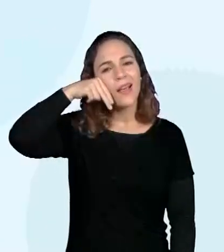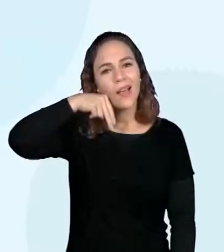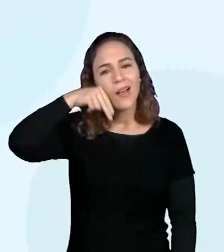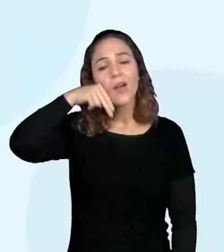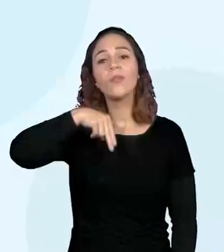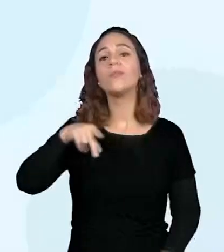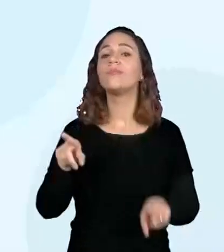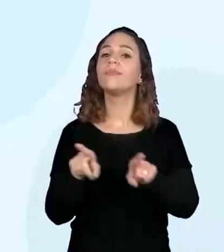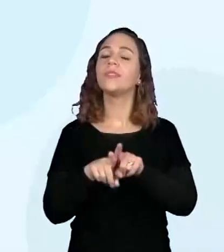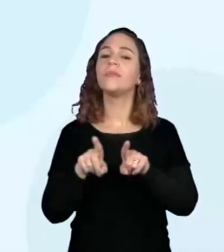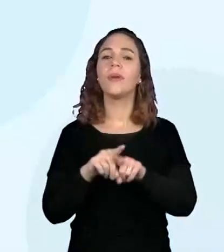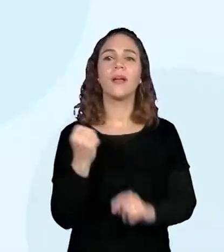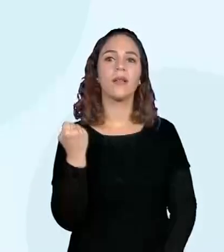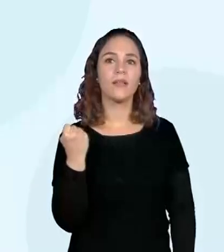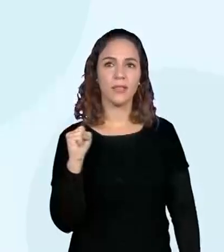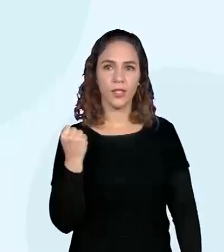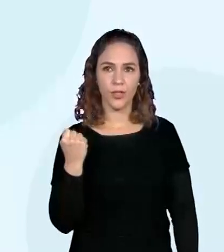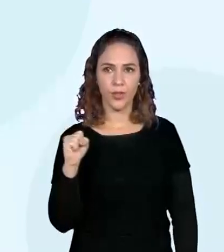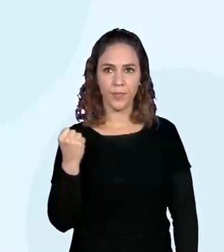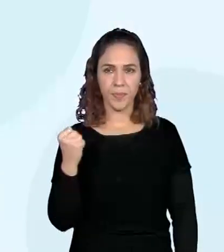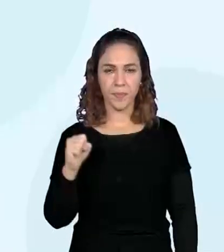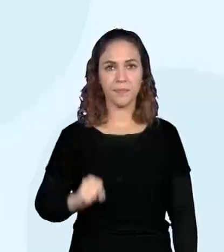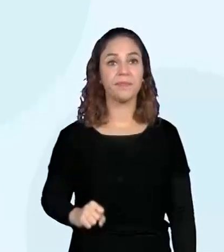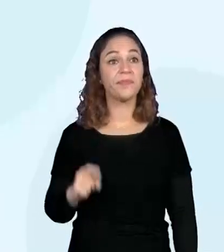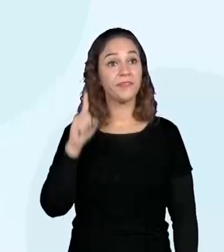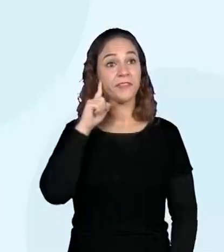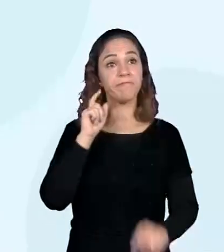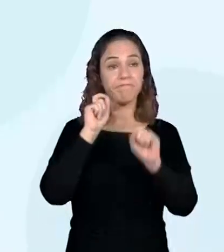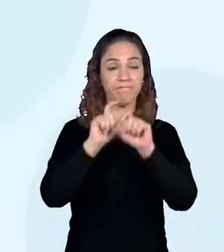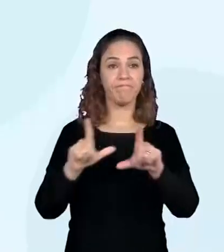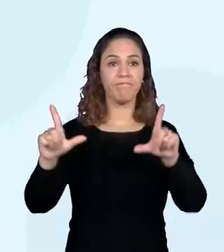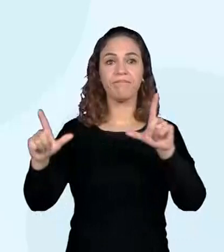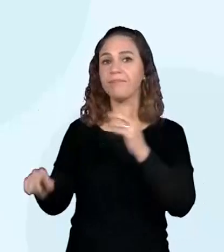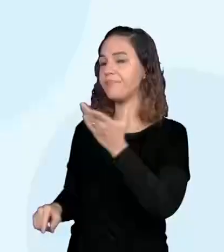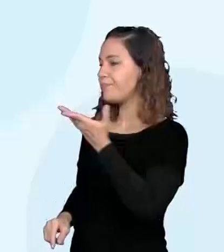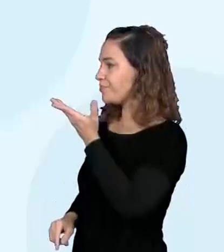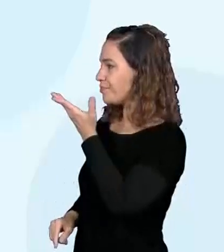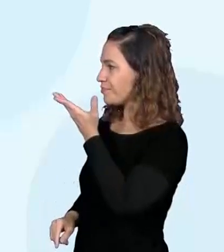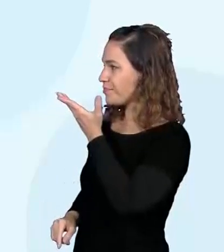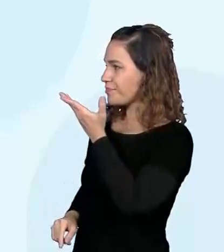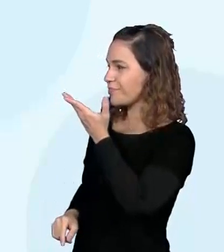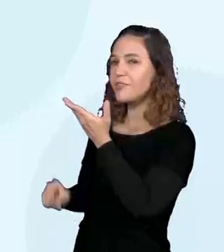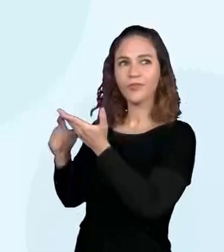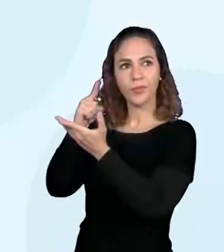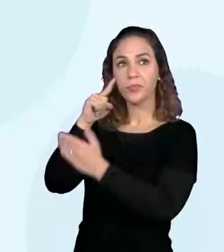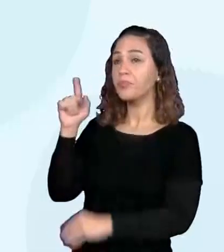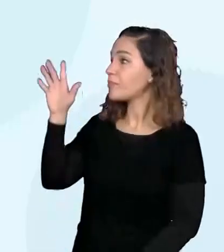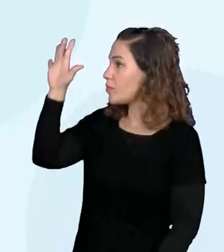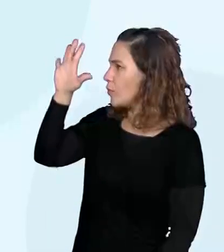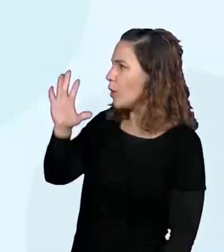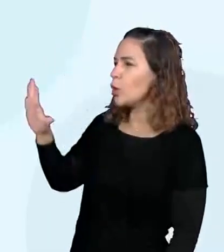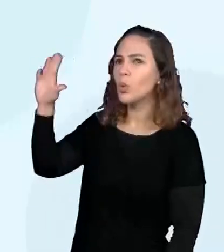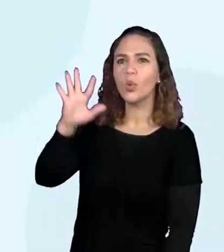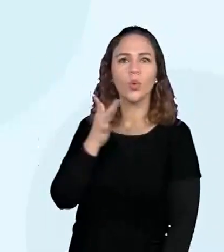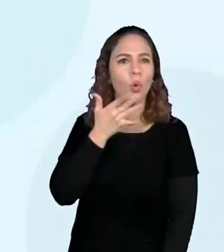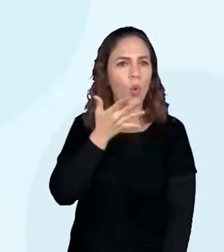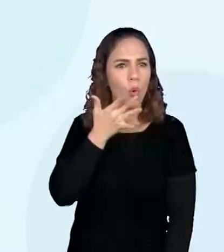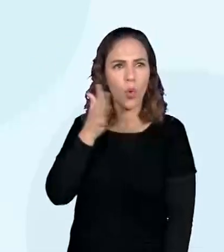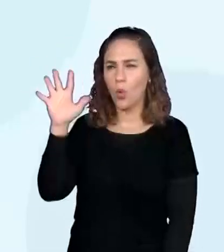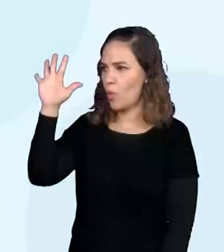aqui nós temos um mapa. Vamos observar aqui o mapa. E aqui o mapa dividido em quatro regiões. Tudo bem? Vou aqui.